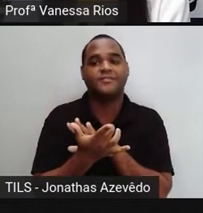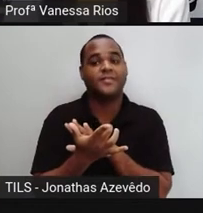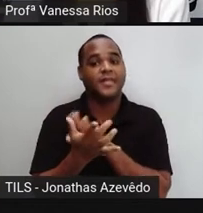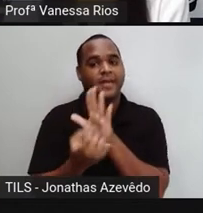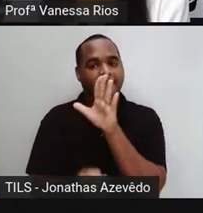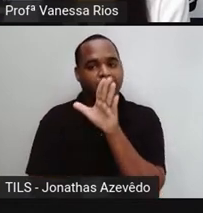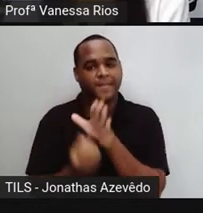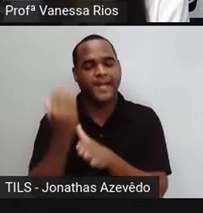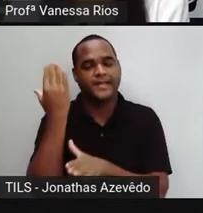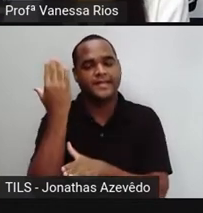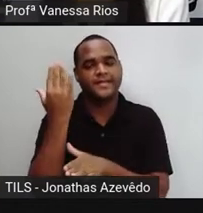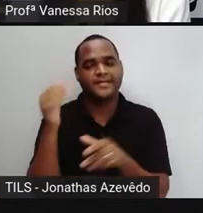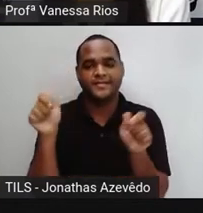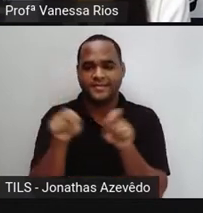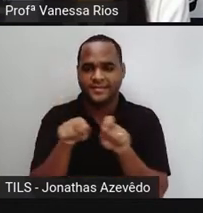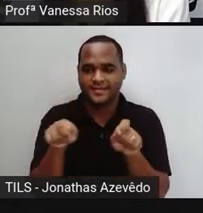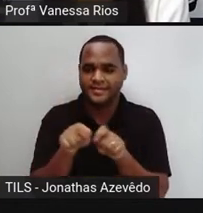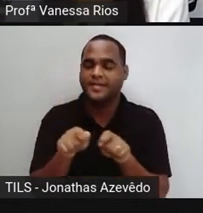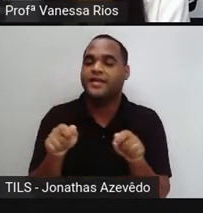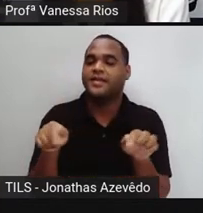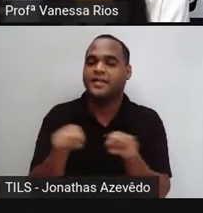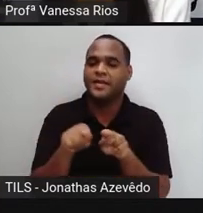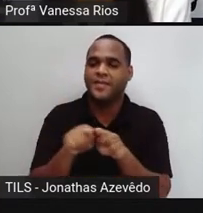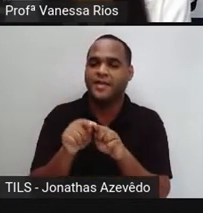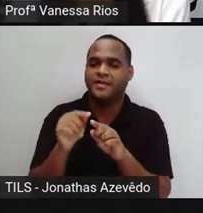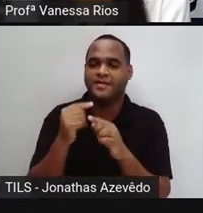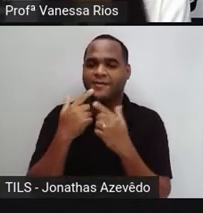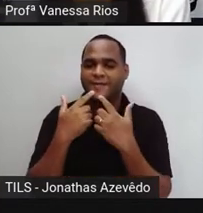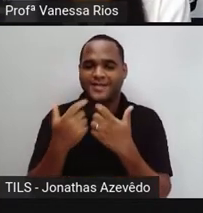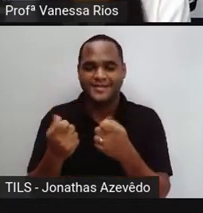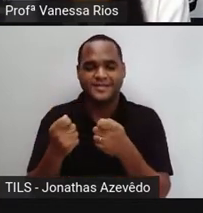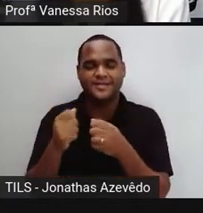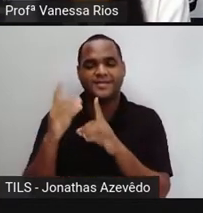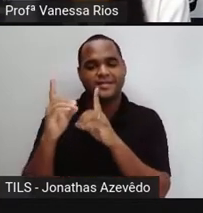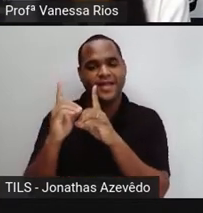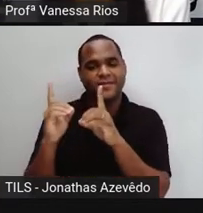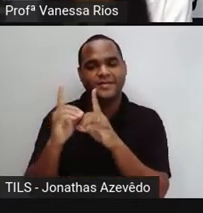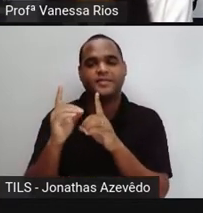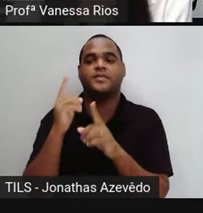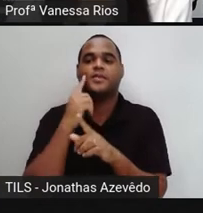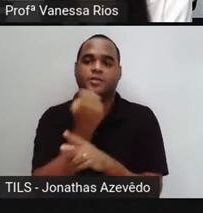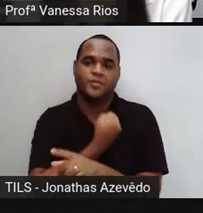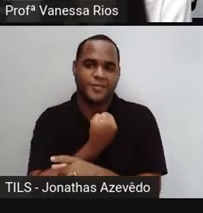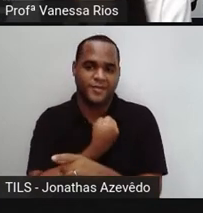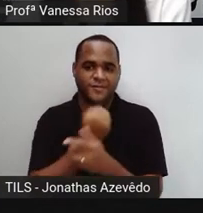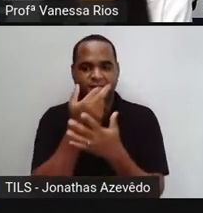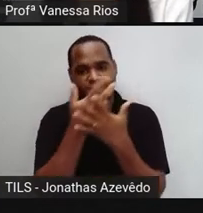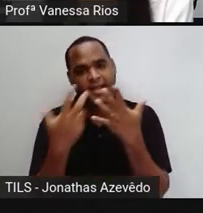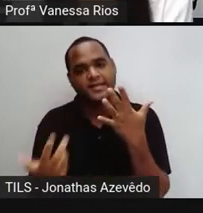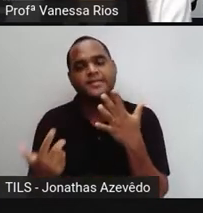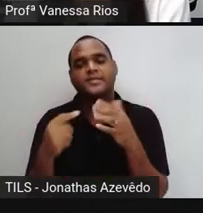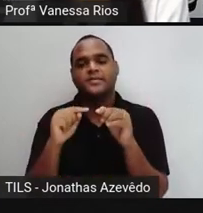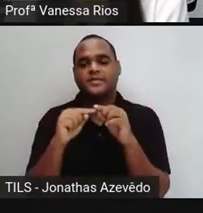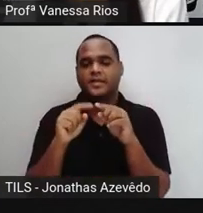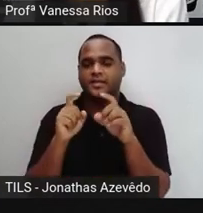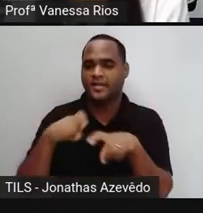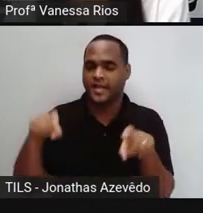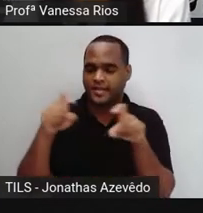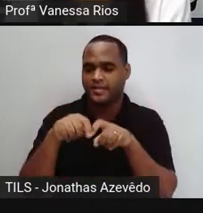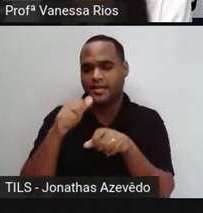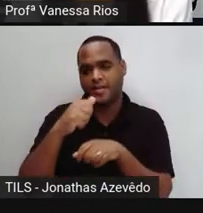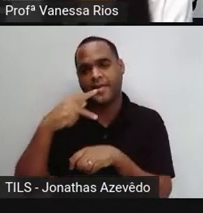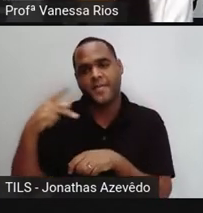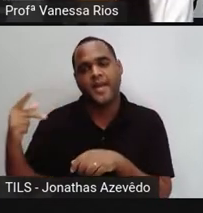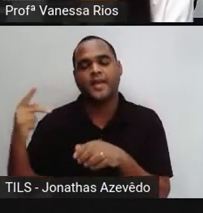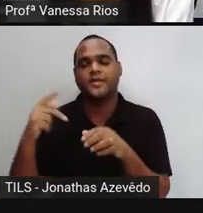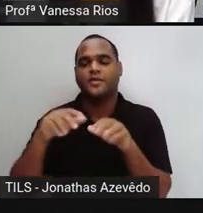surgiu também a linguagem digital. E usa combinações numéricas para construir sites, aplicativos e